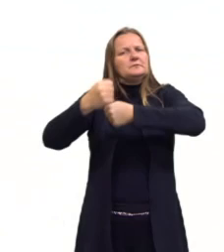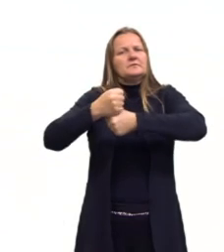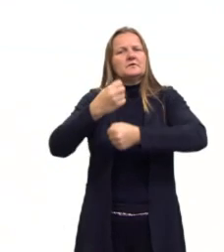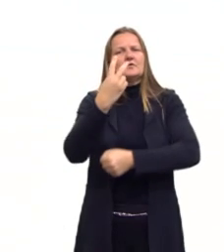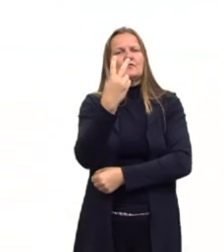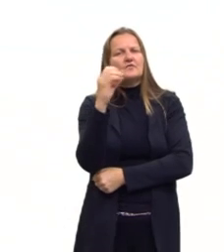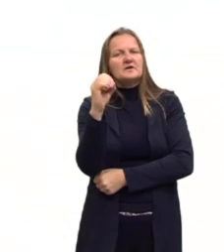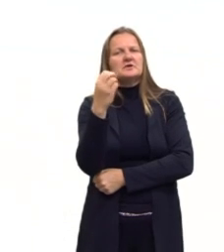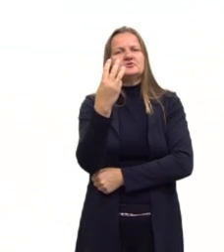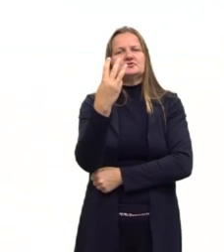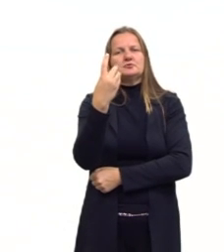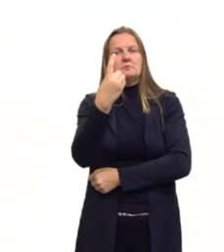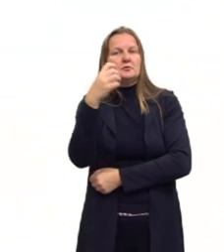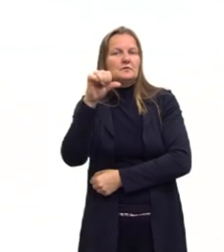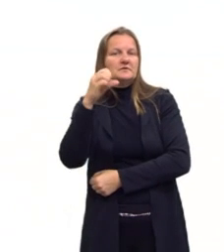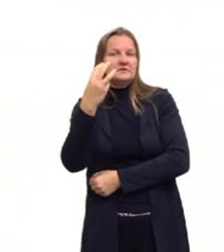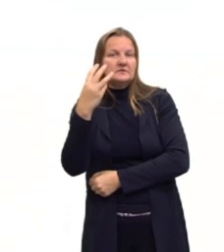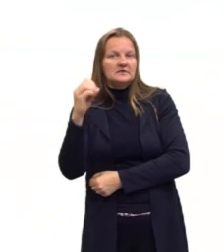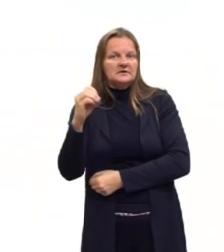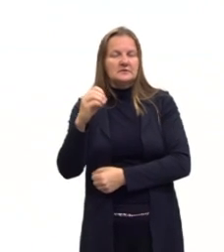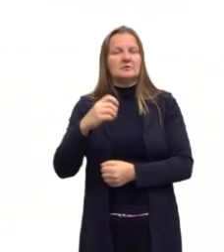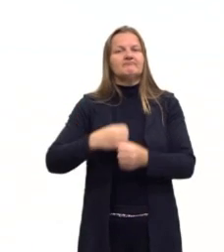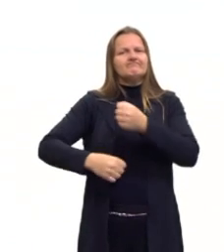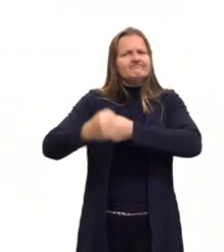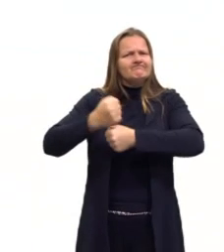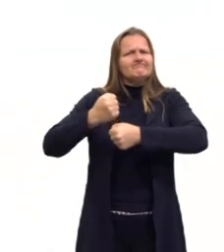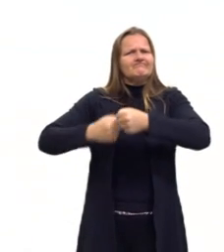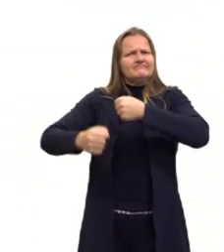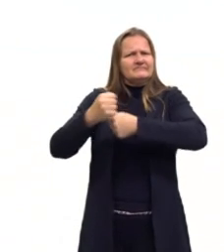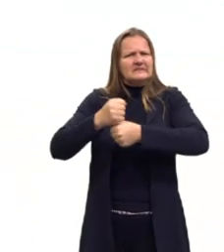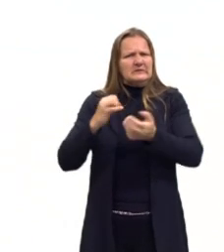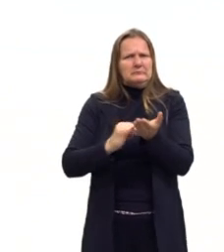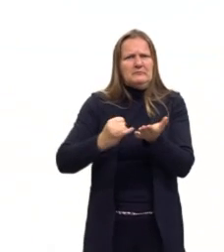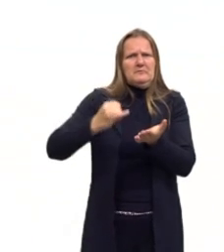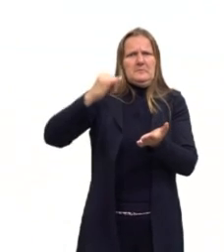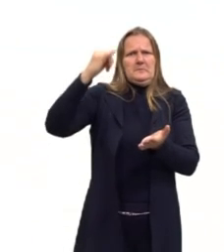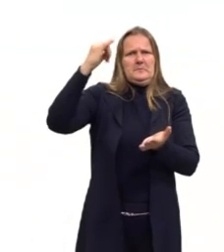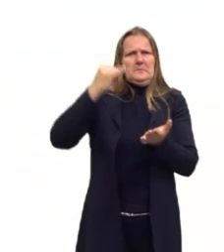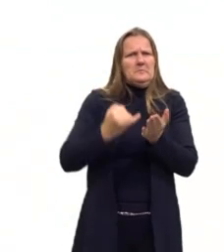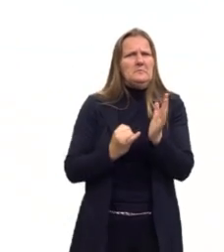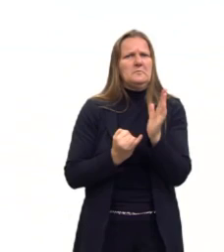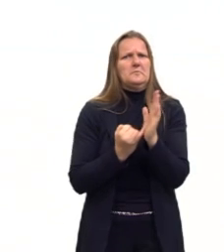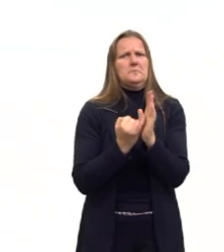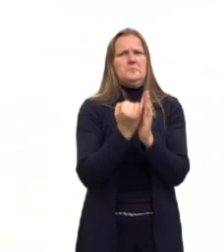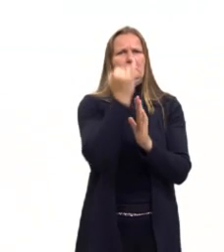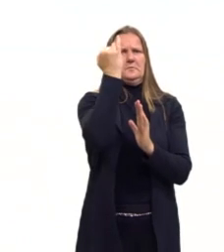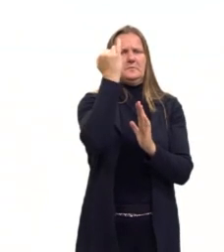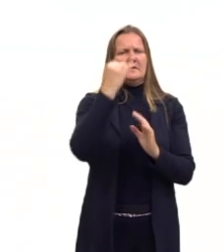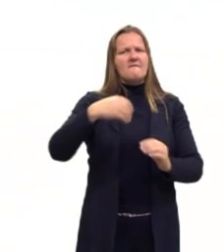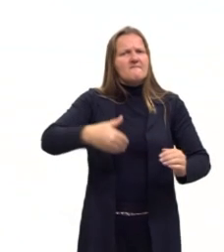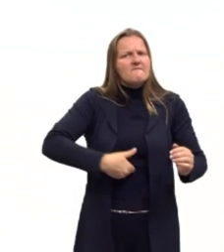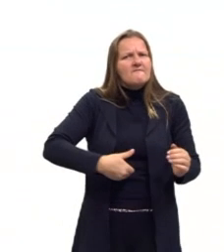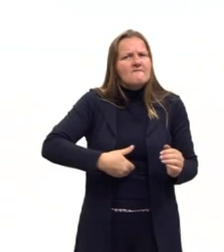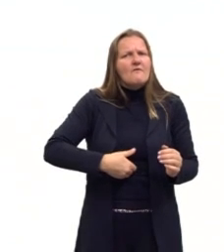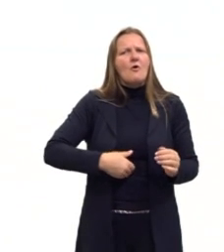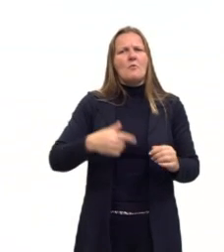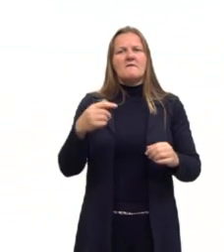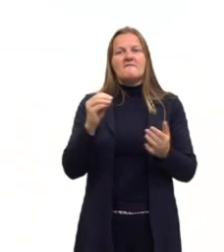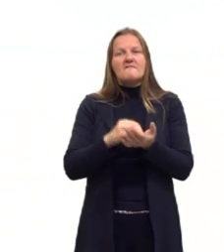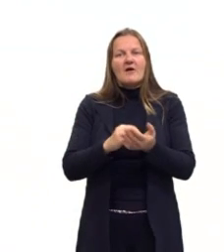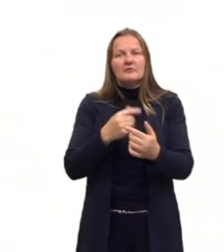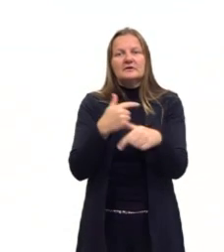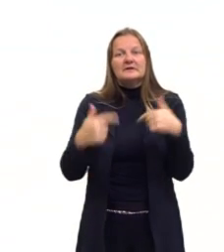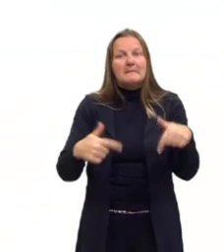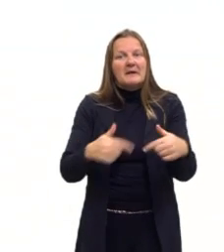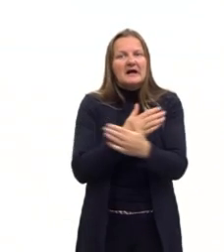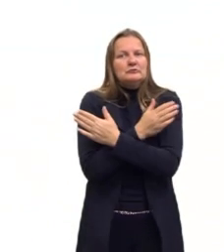recessão econômica, problemas aí de hiperinflação, né, as pessoas aí com muita fome, muito desemprego relacionado a